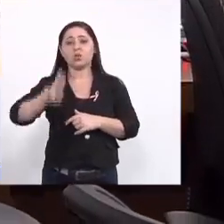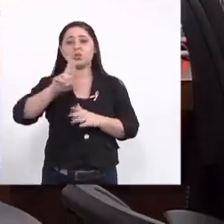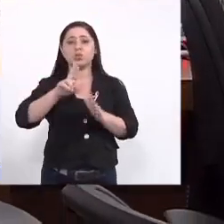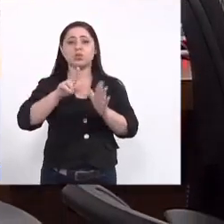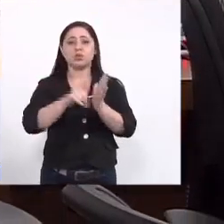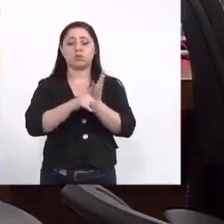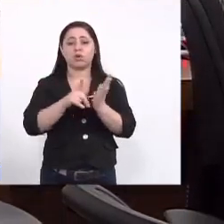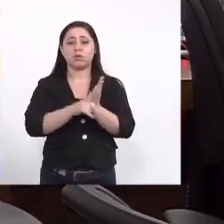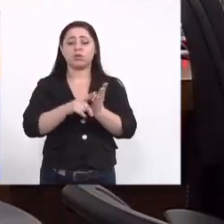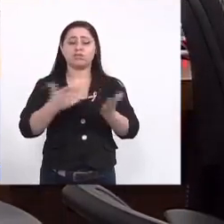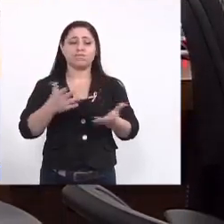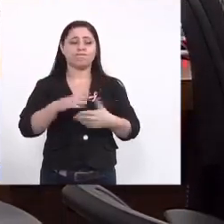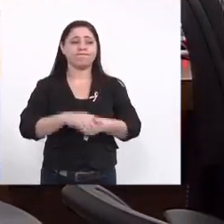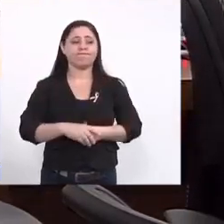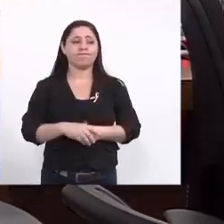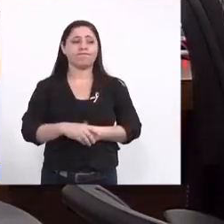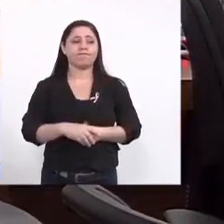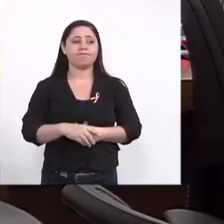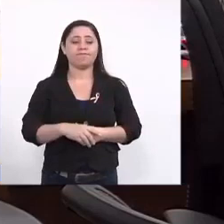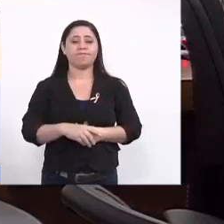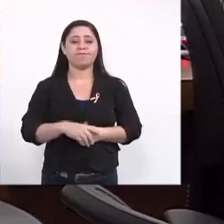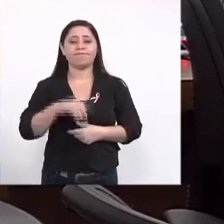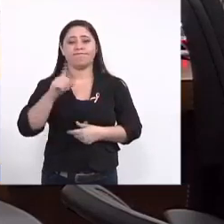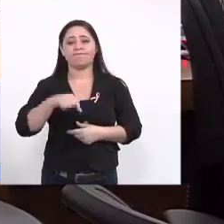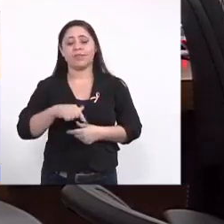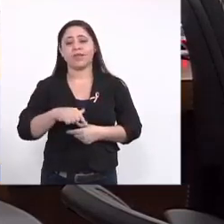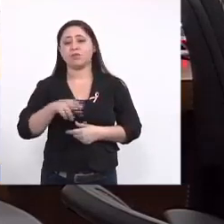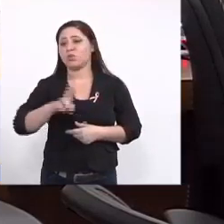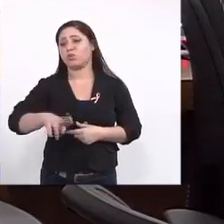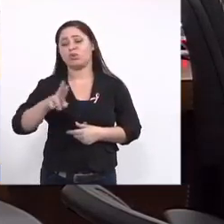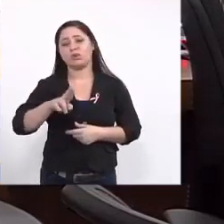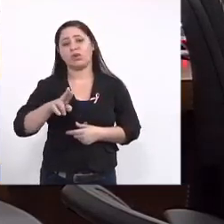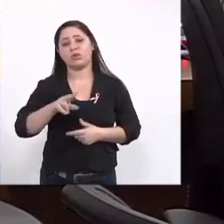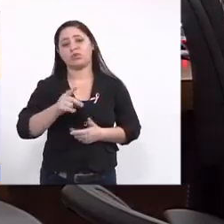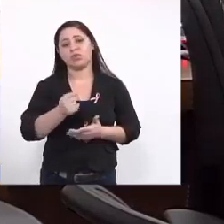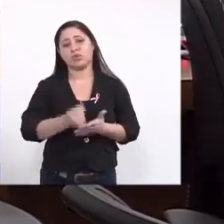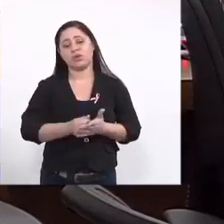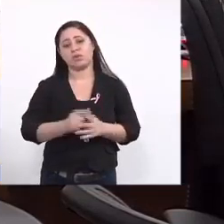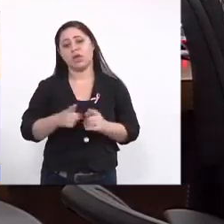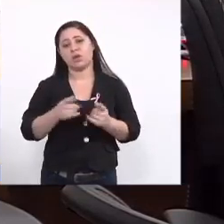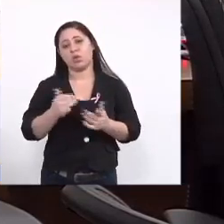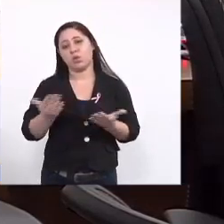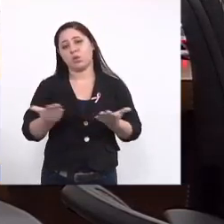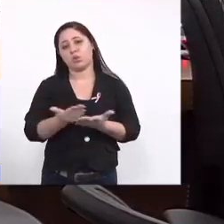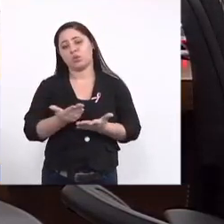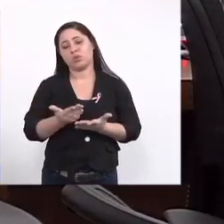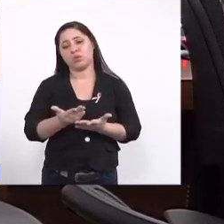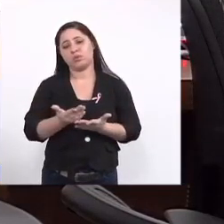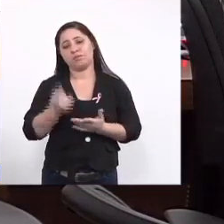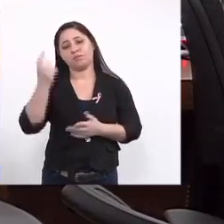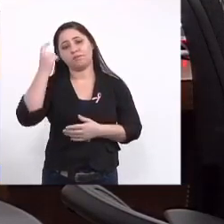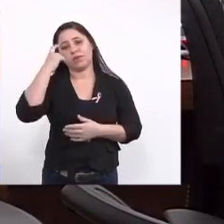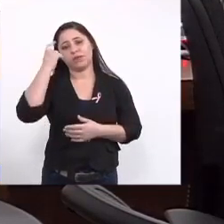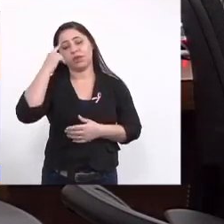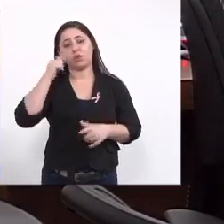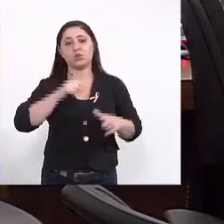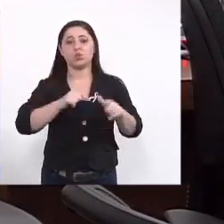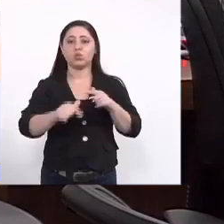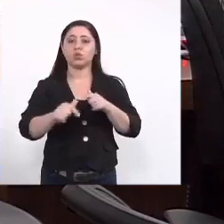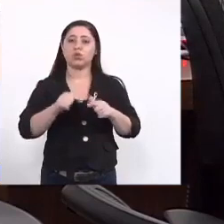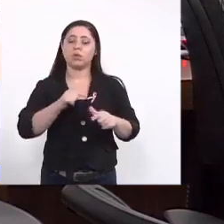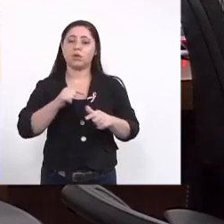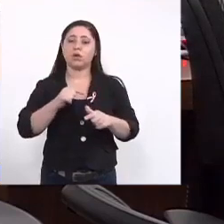ambiental né fazer o máximo mesmo para não ter gasto mas hoje infelizmente pensando nesse trabalho